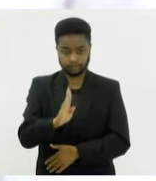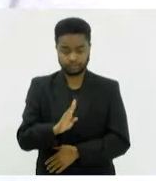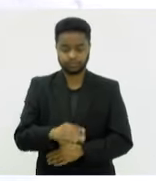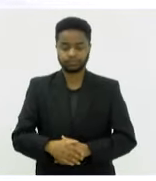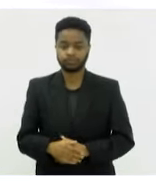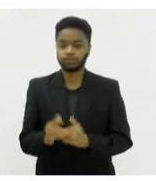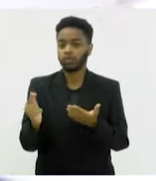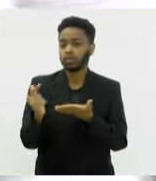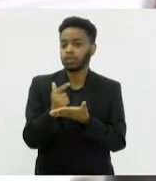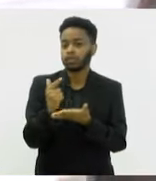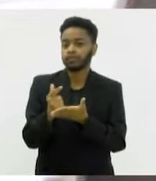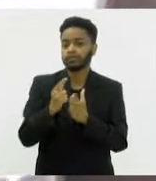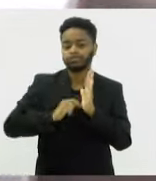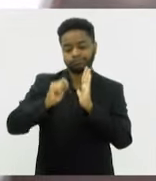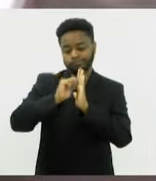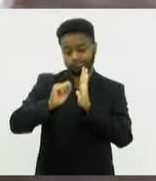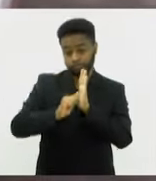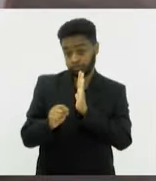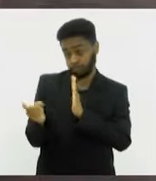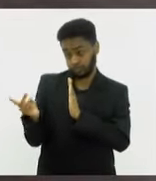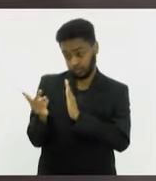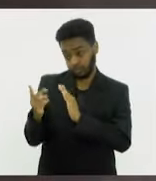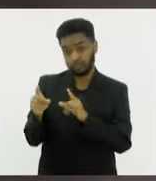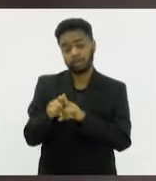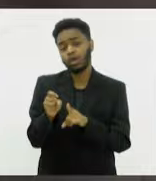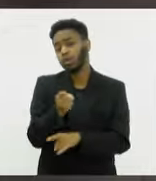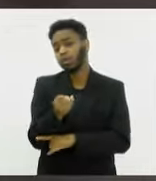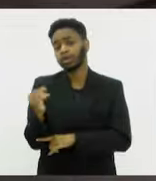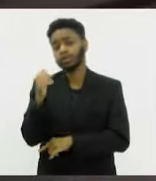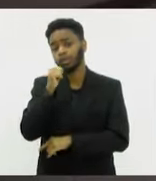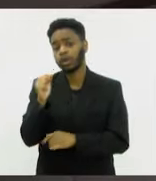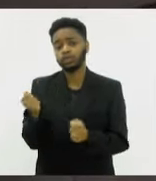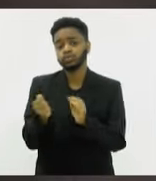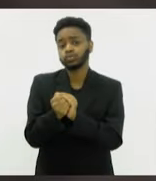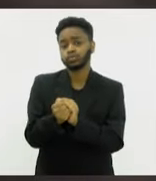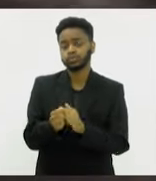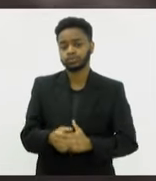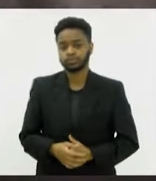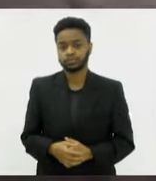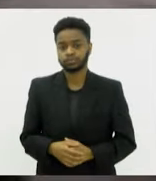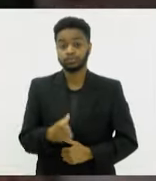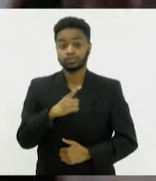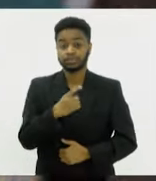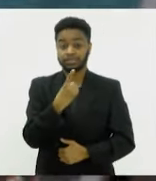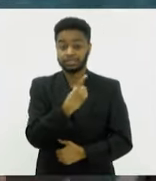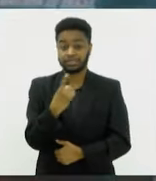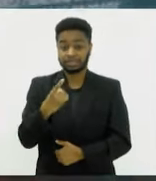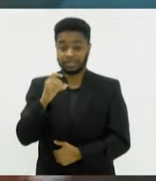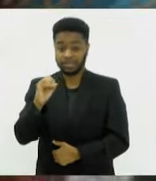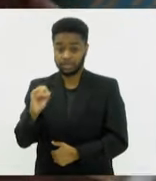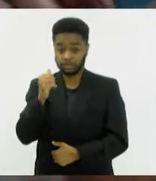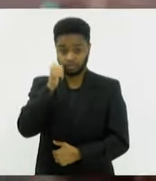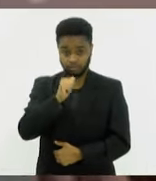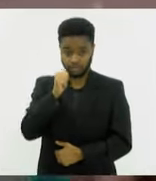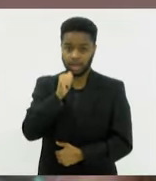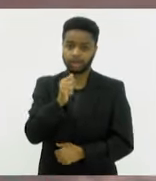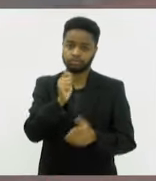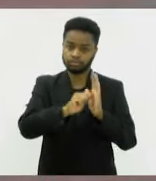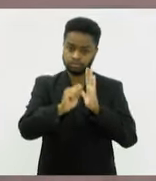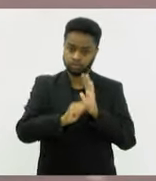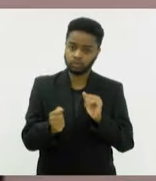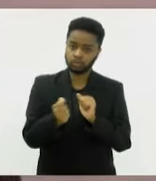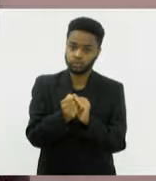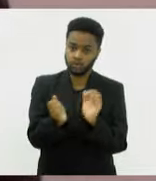livro foi escrito por vocês e por quantas mulheres? Foram 110 mulheres, né? Da